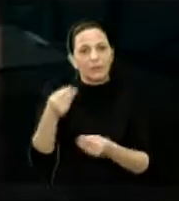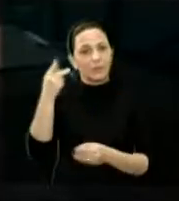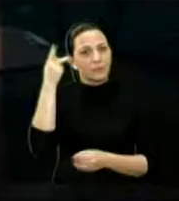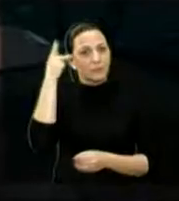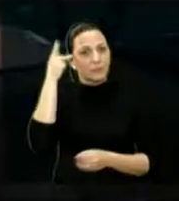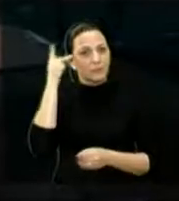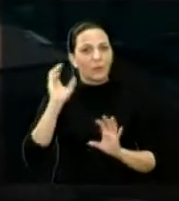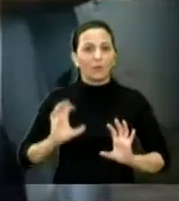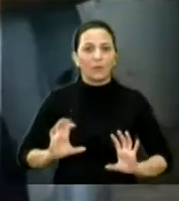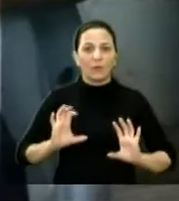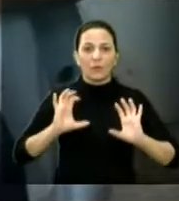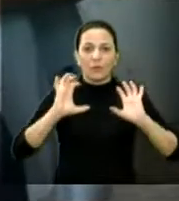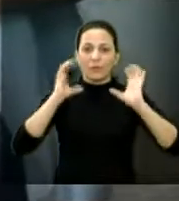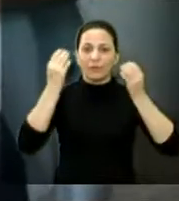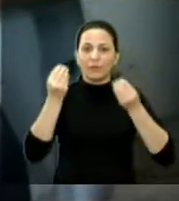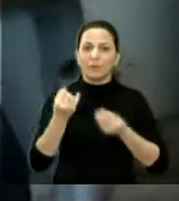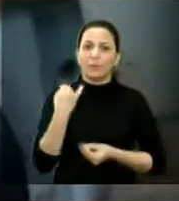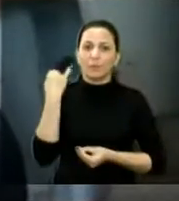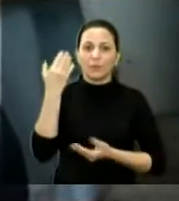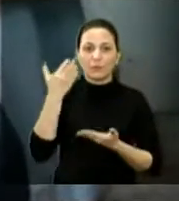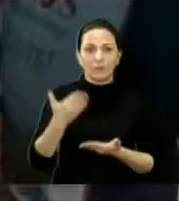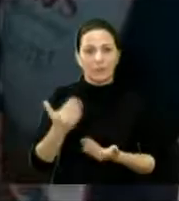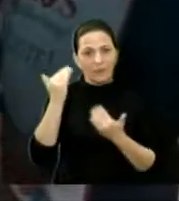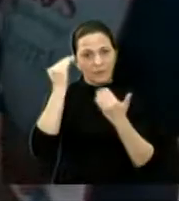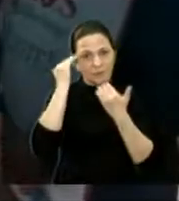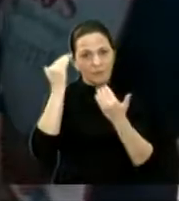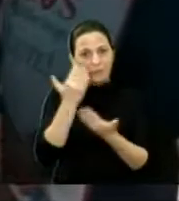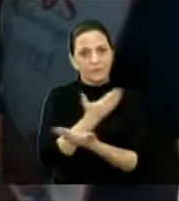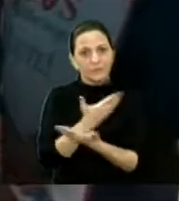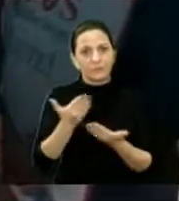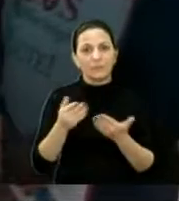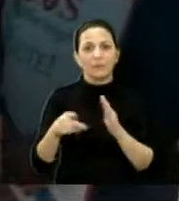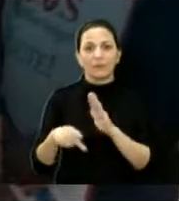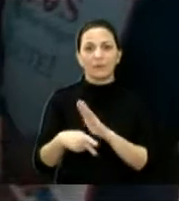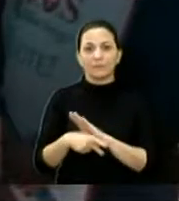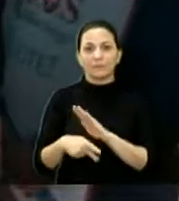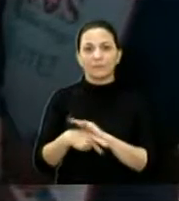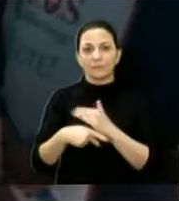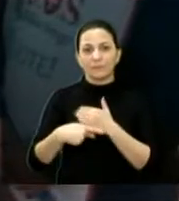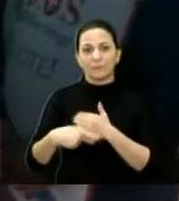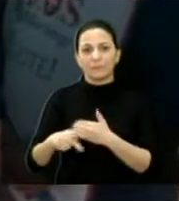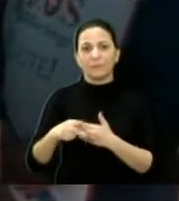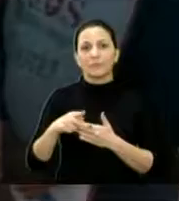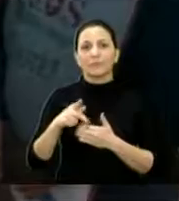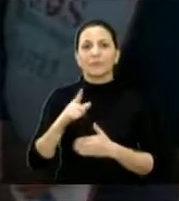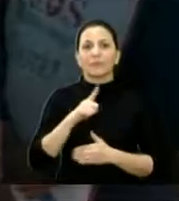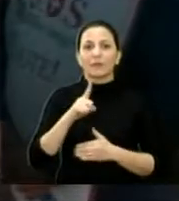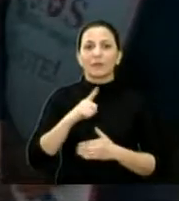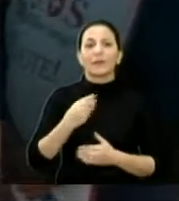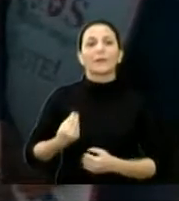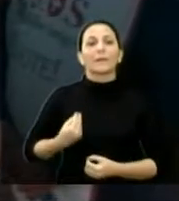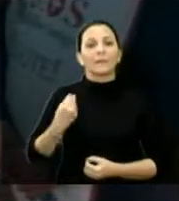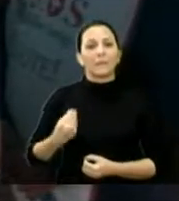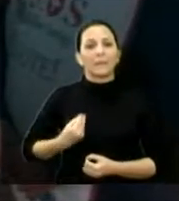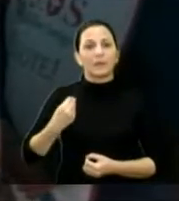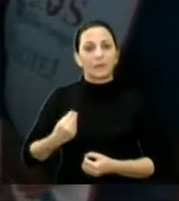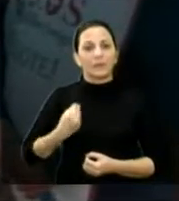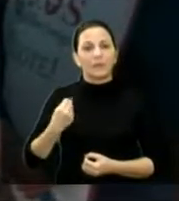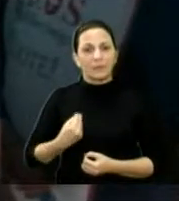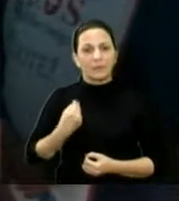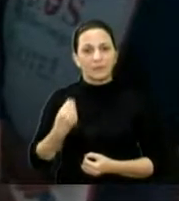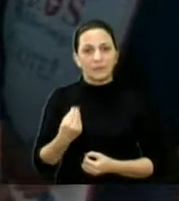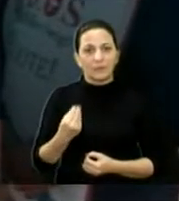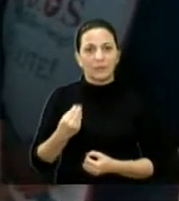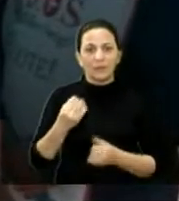aqui foi um grande evento hoje. E eu quero agradecer a vocês também, né? Por estar fazendo essa participação com toda a